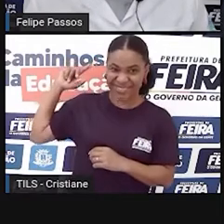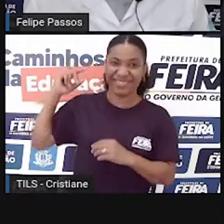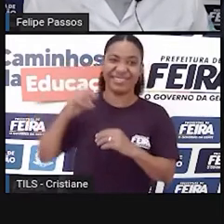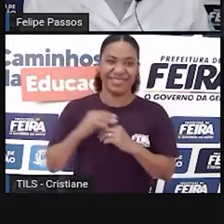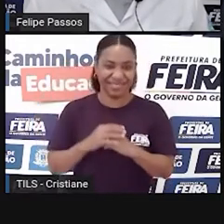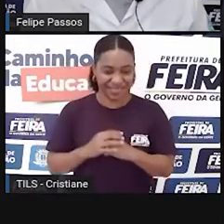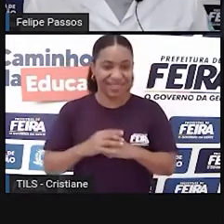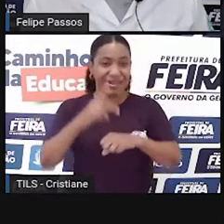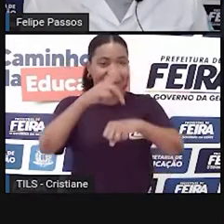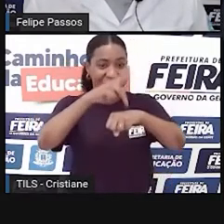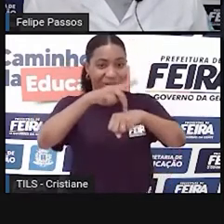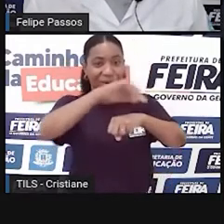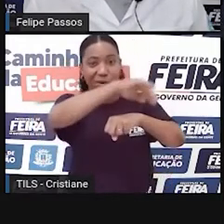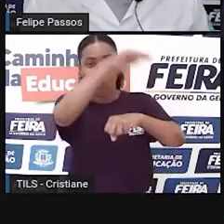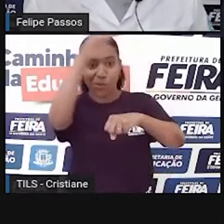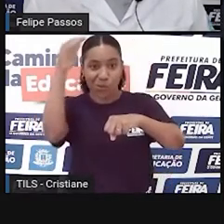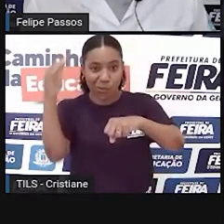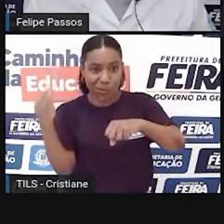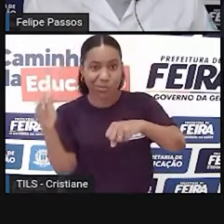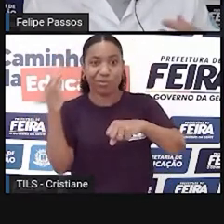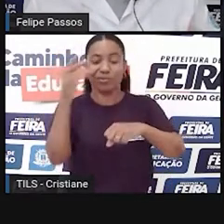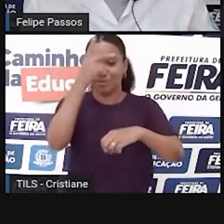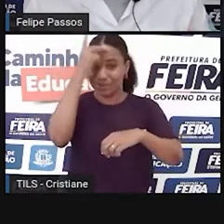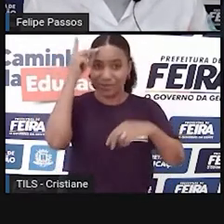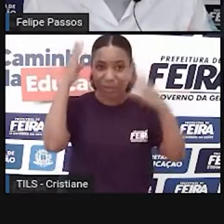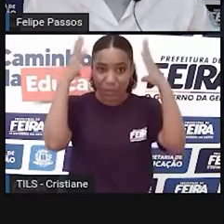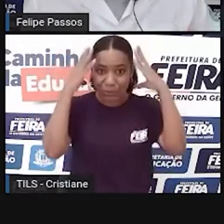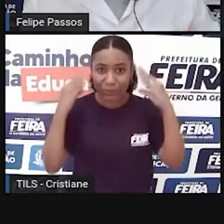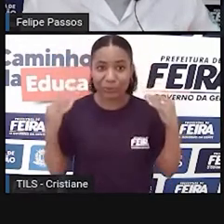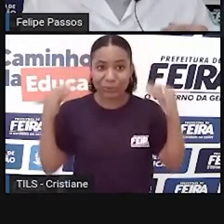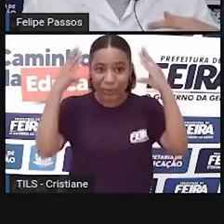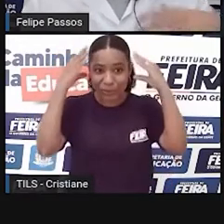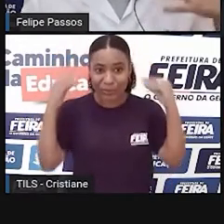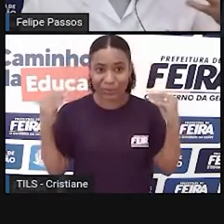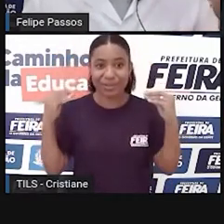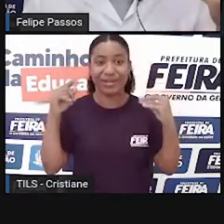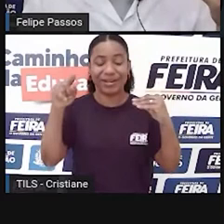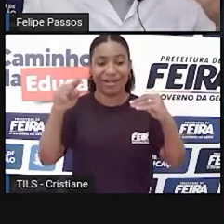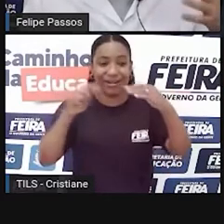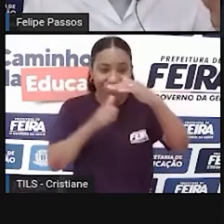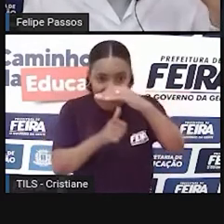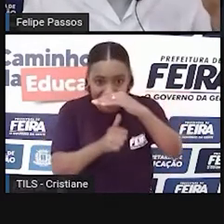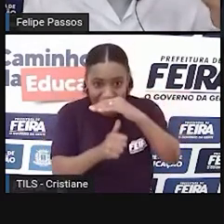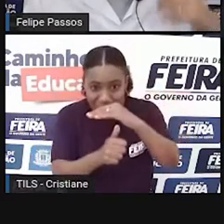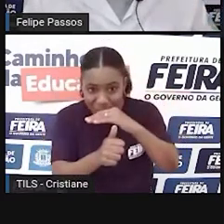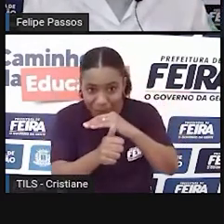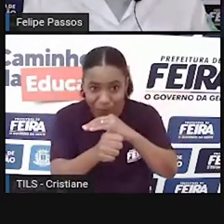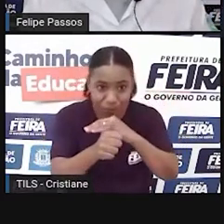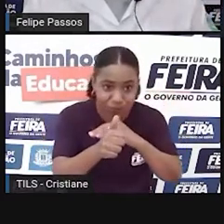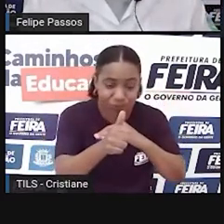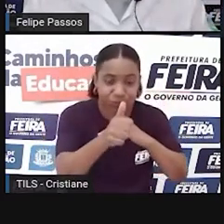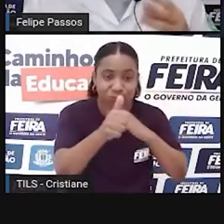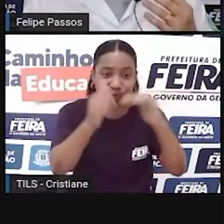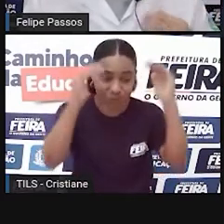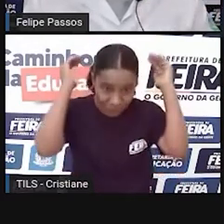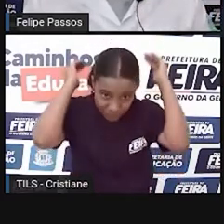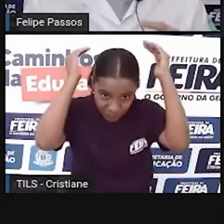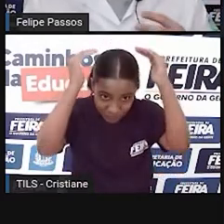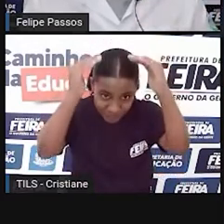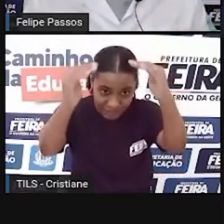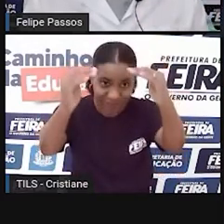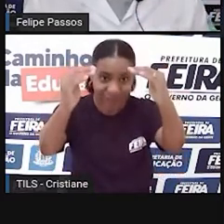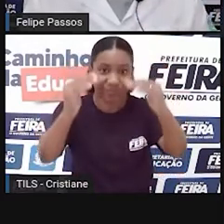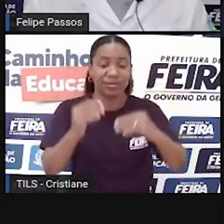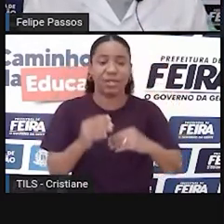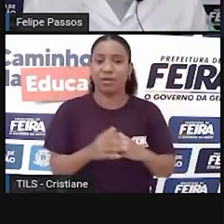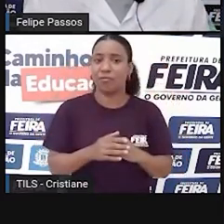é? O homem das cavernas, ele, por exemplo, em alguns períodos, há muito tempo atrás, não